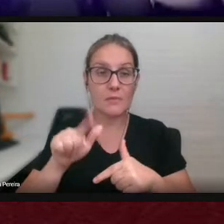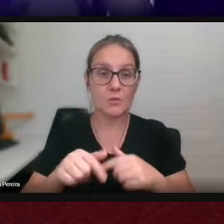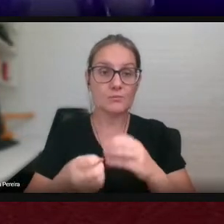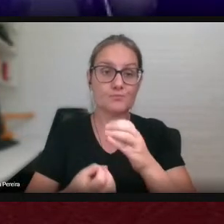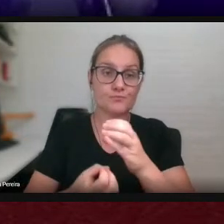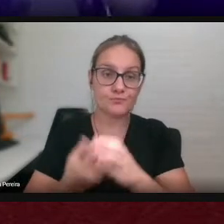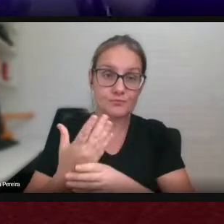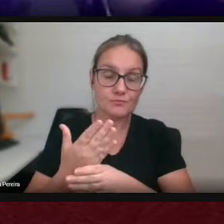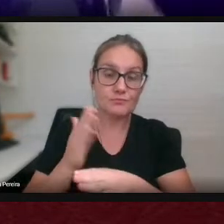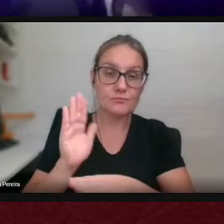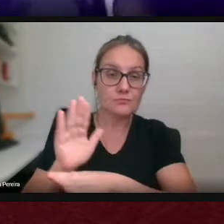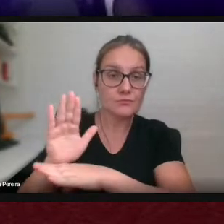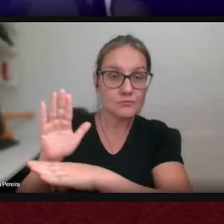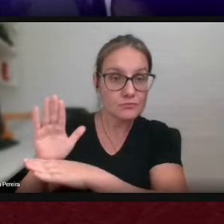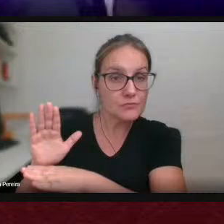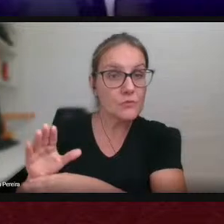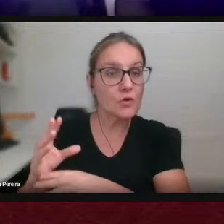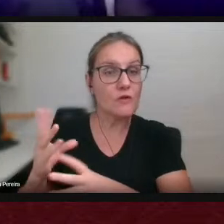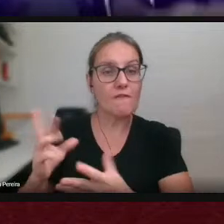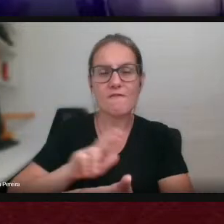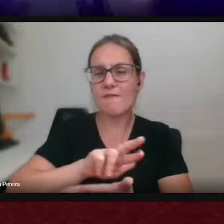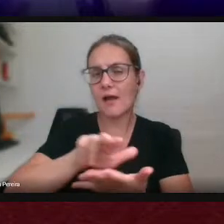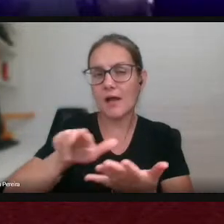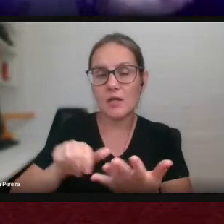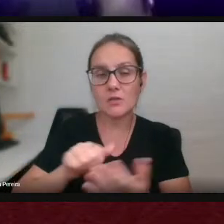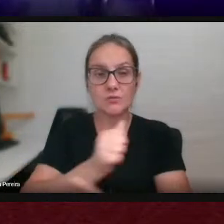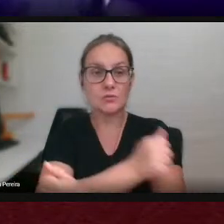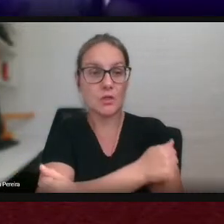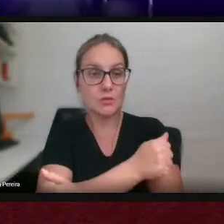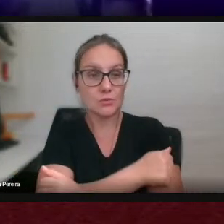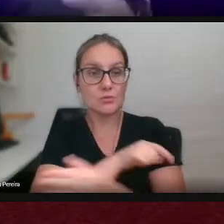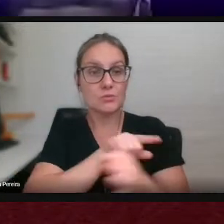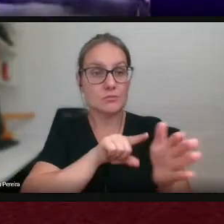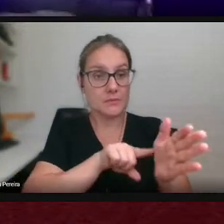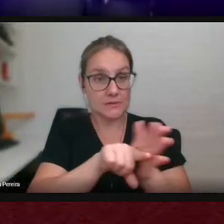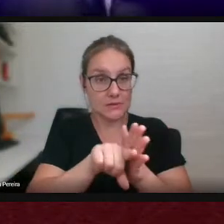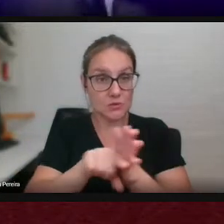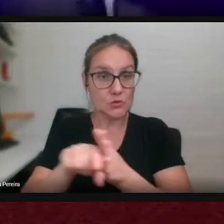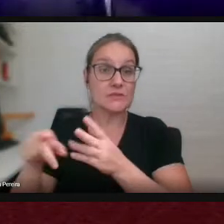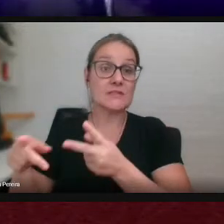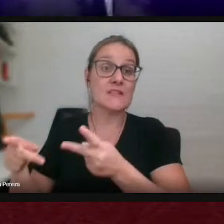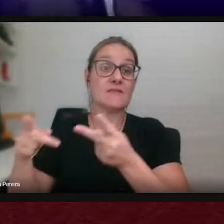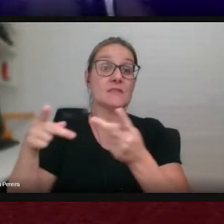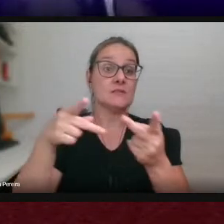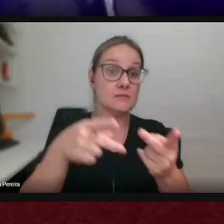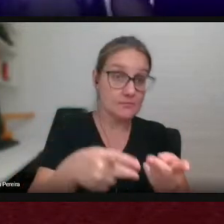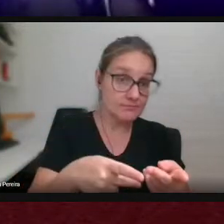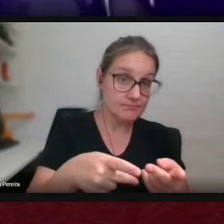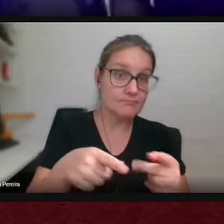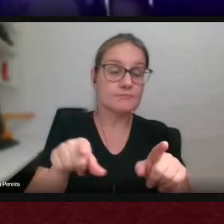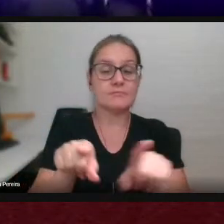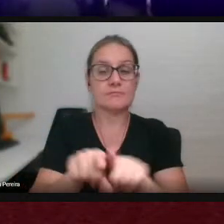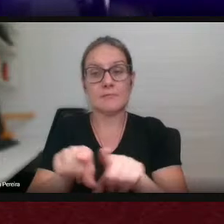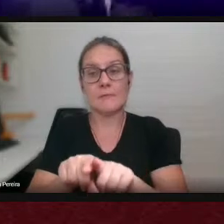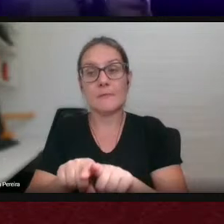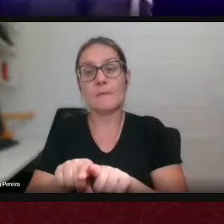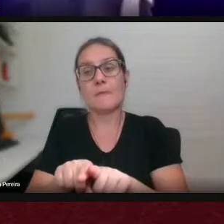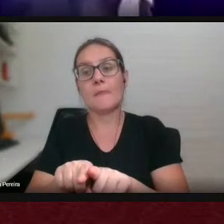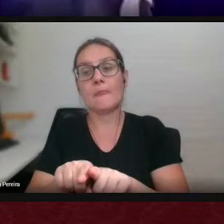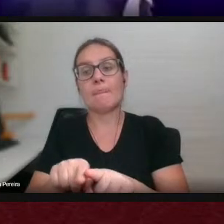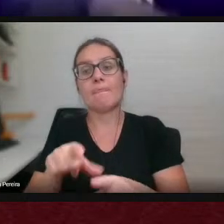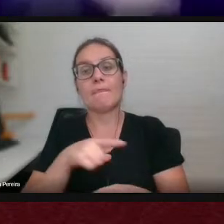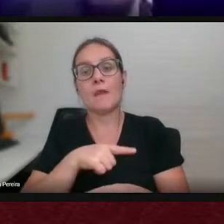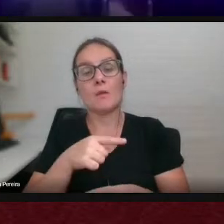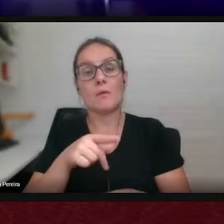da contribuição de muitos acadêmicos pesquisadores visitantes como esses que eu citei nós temos aqui ainda